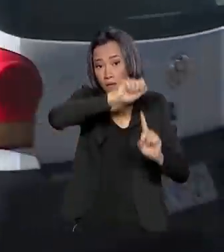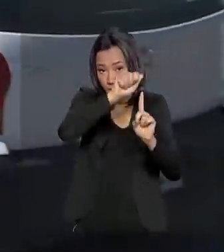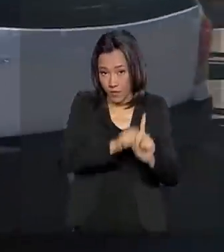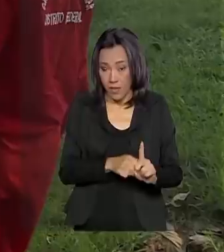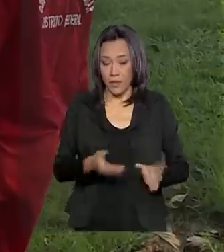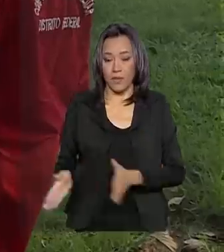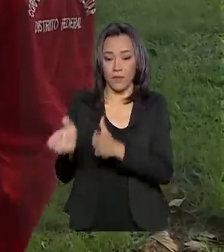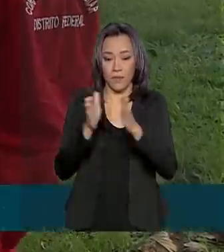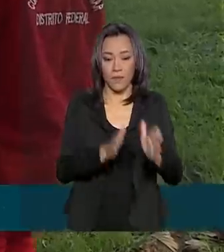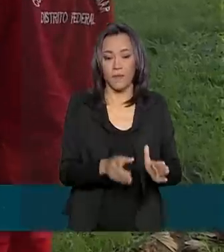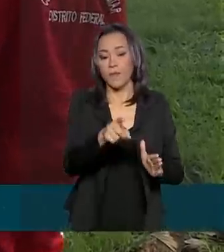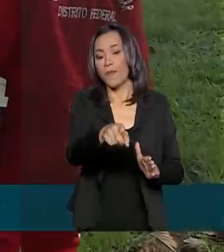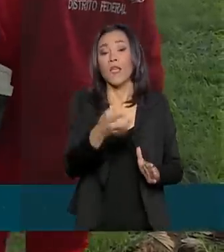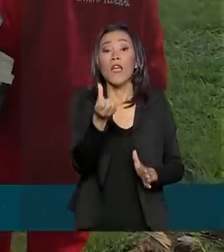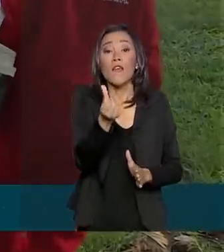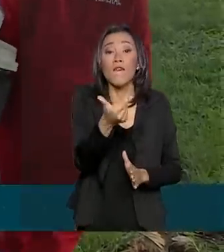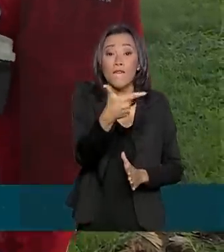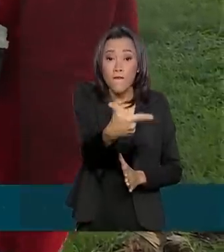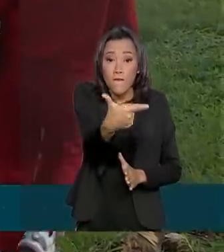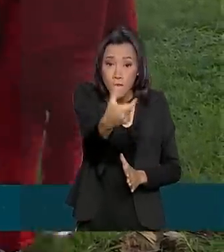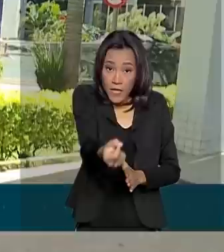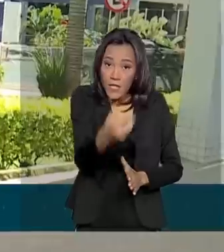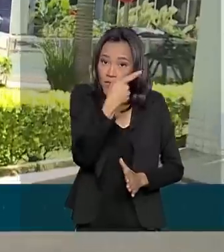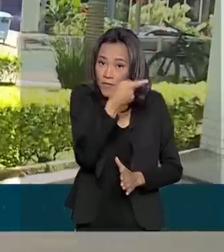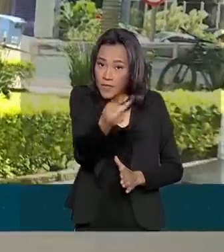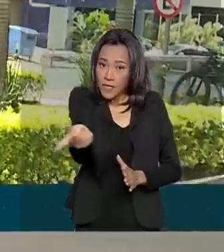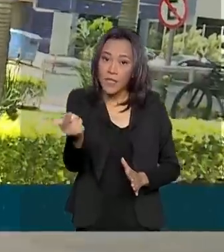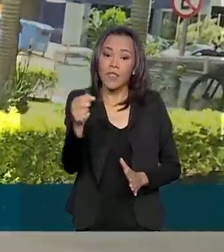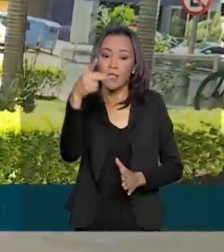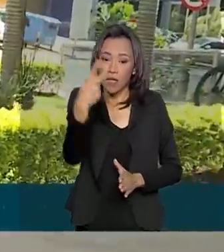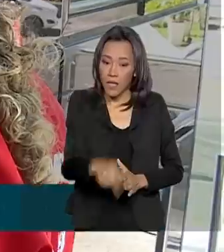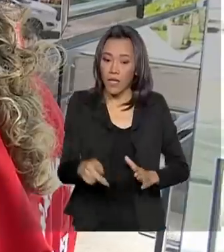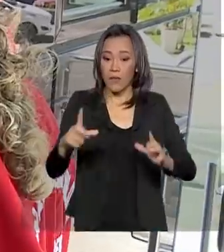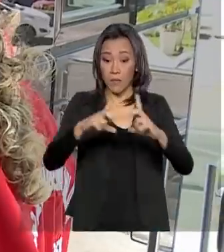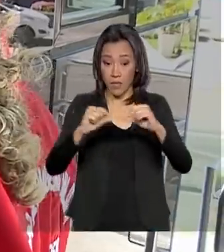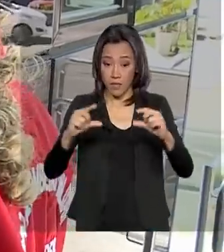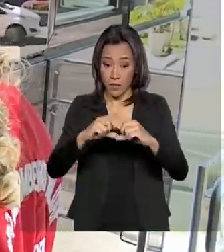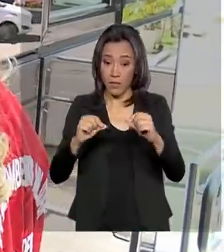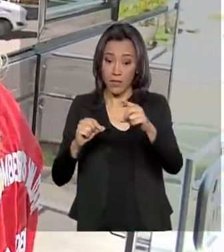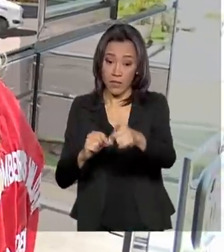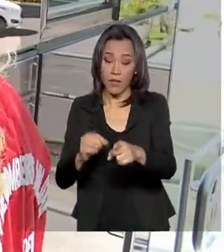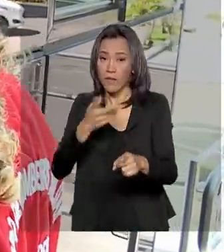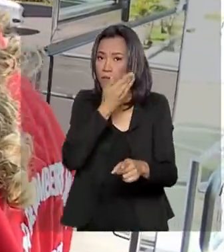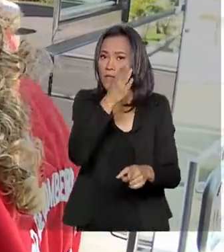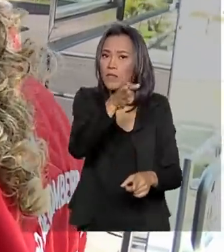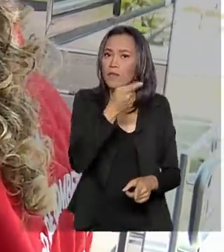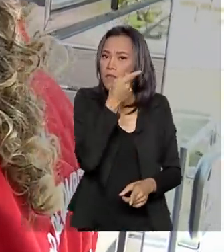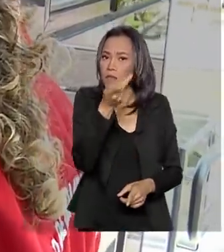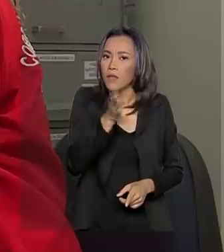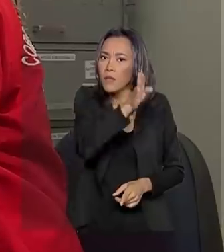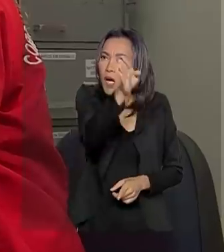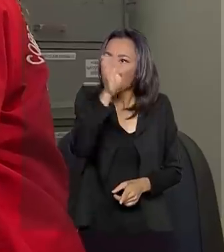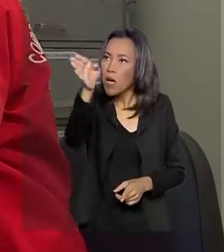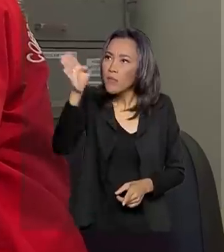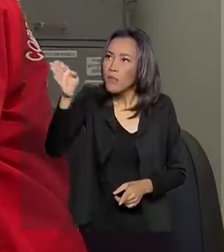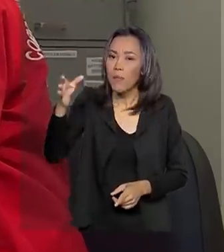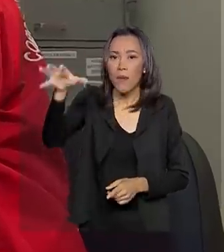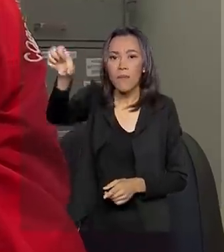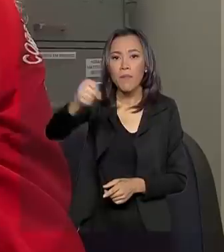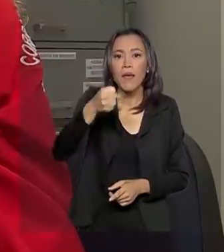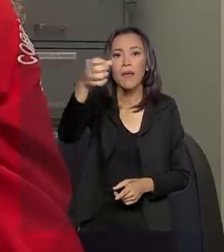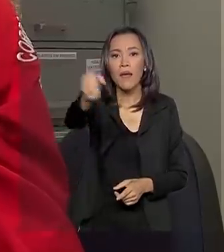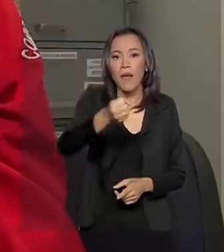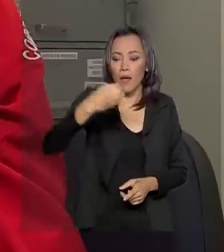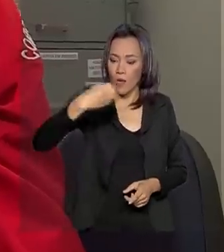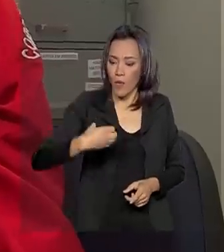São, em média, 20 visitas por dia dos bombeiros do Distrito Federal à casa das doadoras de leite materno. Antes disso,